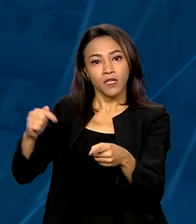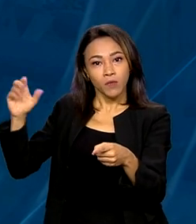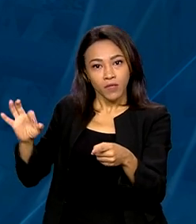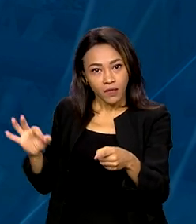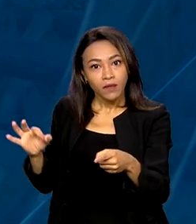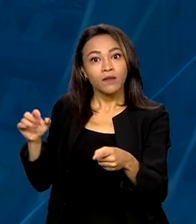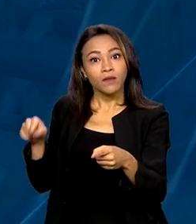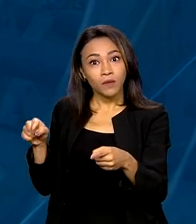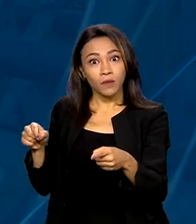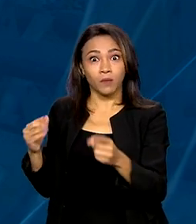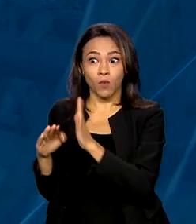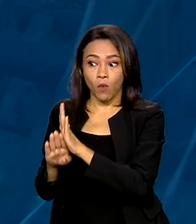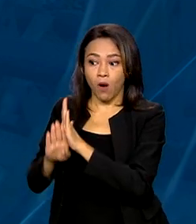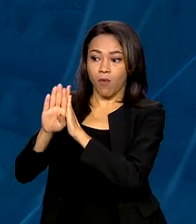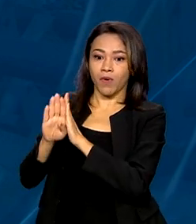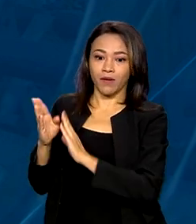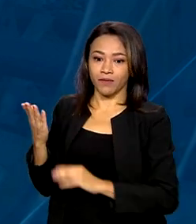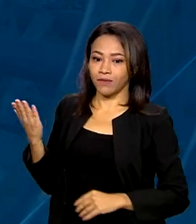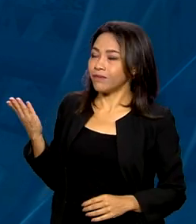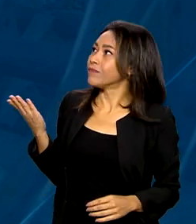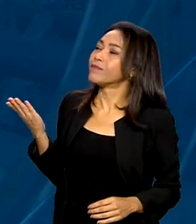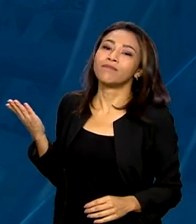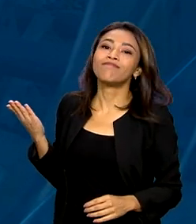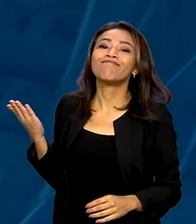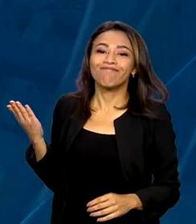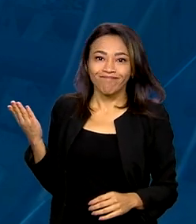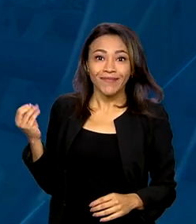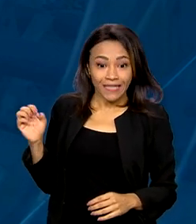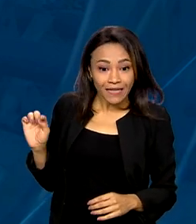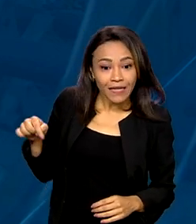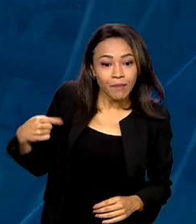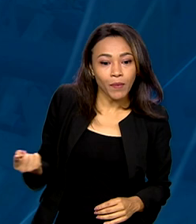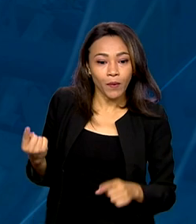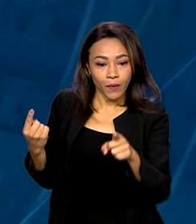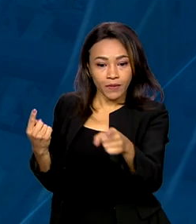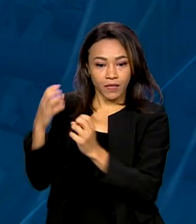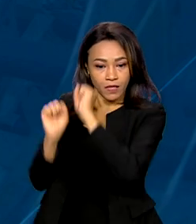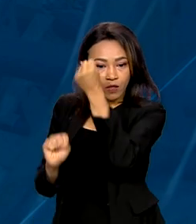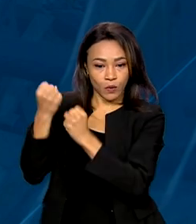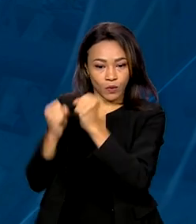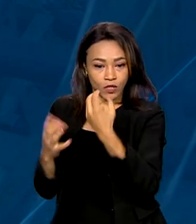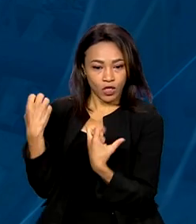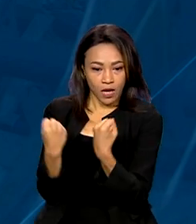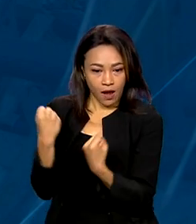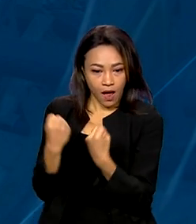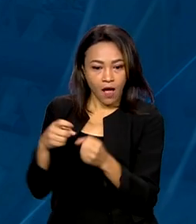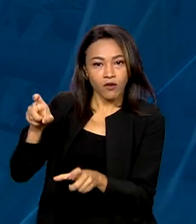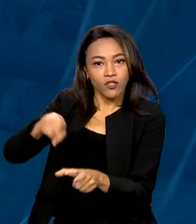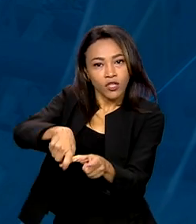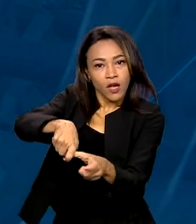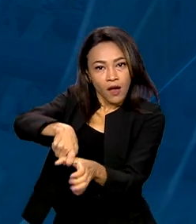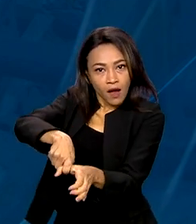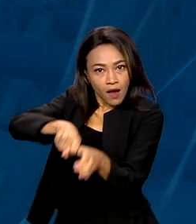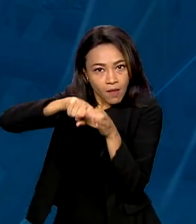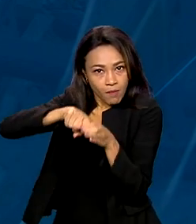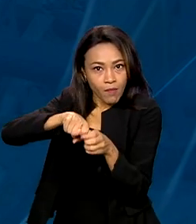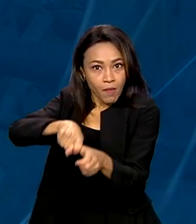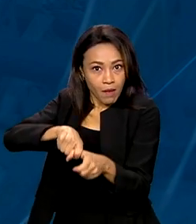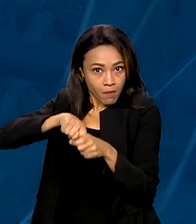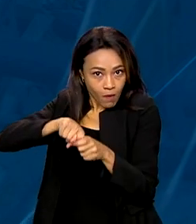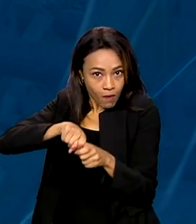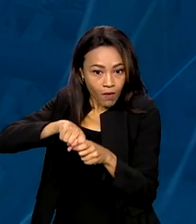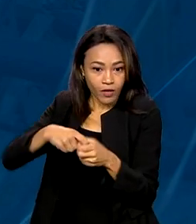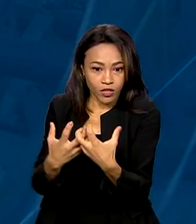do petróleo, cresceu 7,7%, seguida pela indústria de veículos, reboques e carrocerias, que teve um saldo